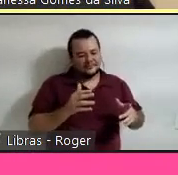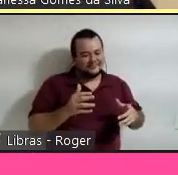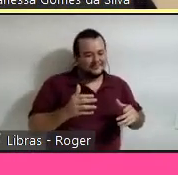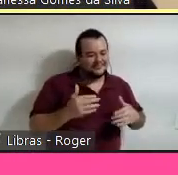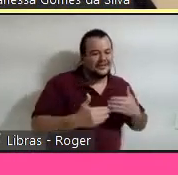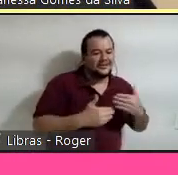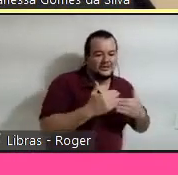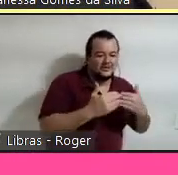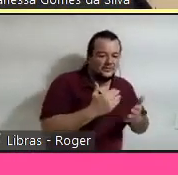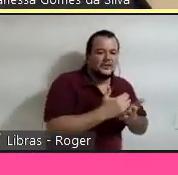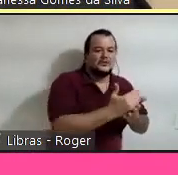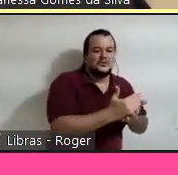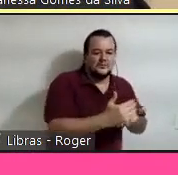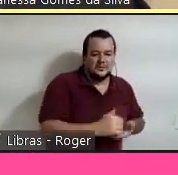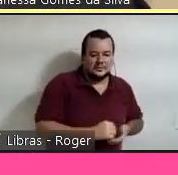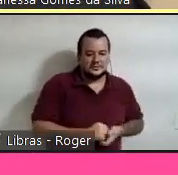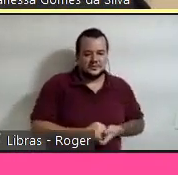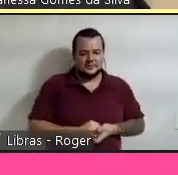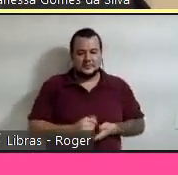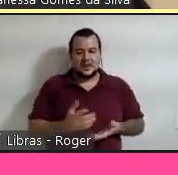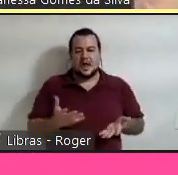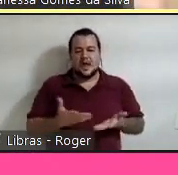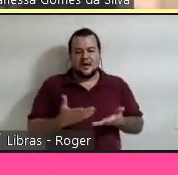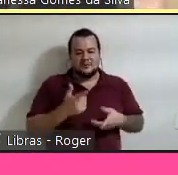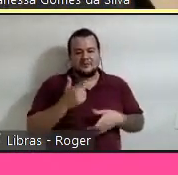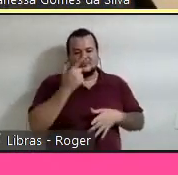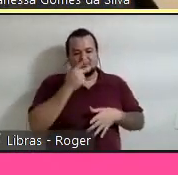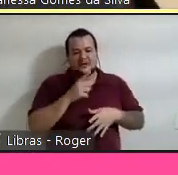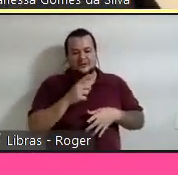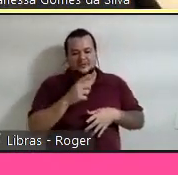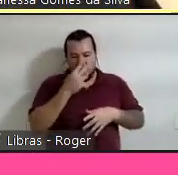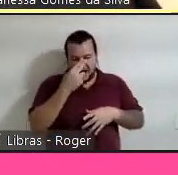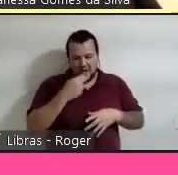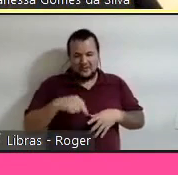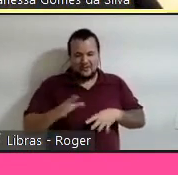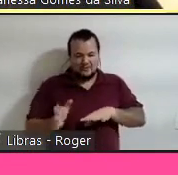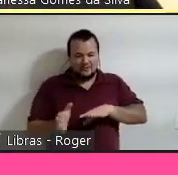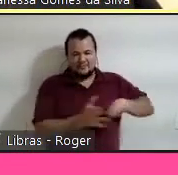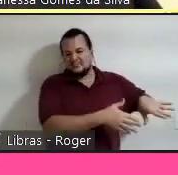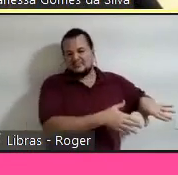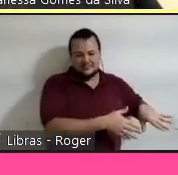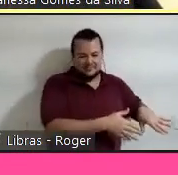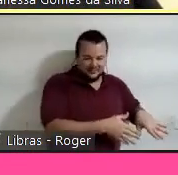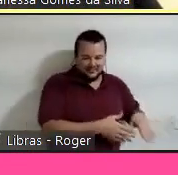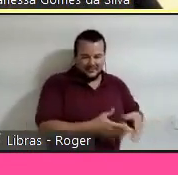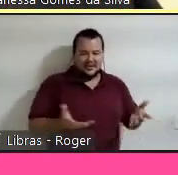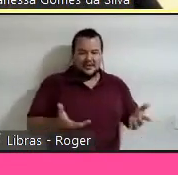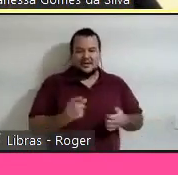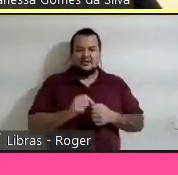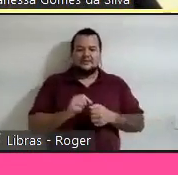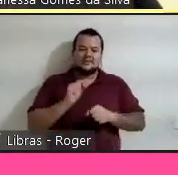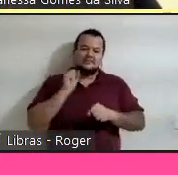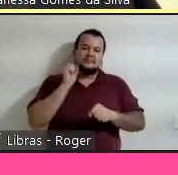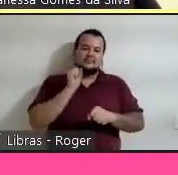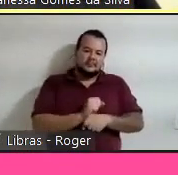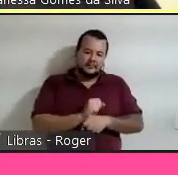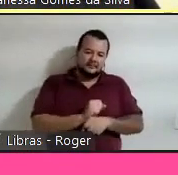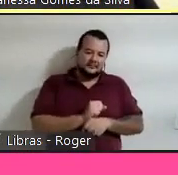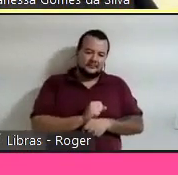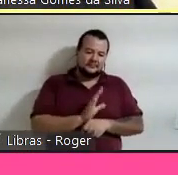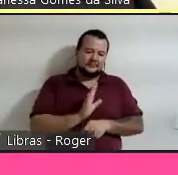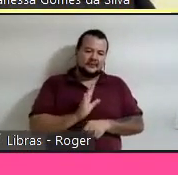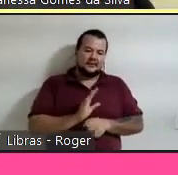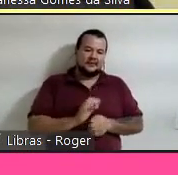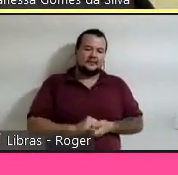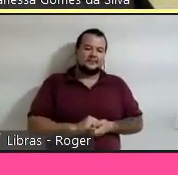Agora, já dava para tirar o elefante da sala, então eu vou fazer uma pausa, peraí, tirar isso aqui, e vou